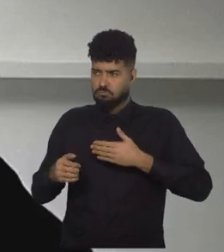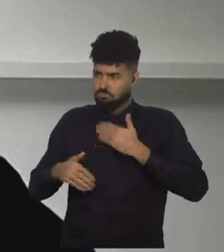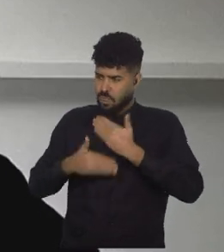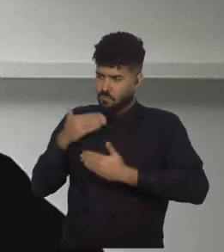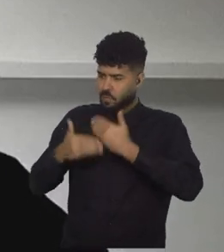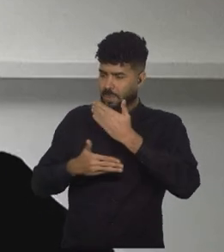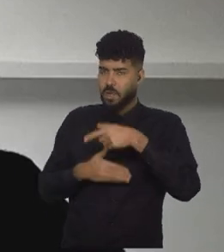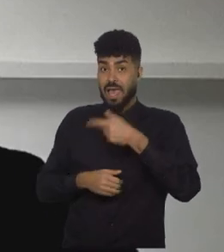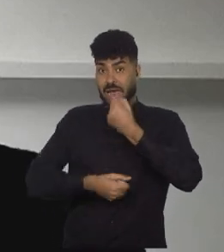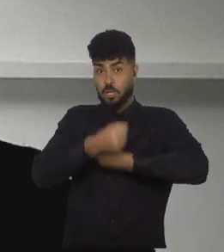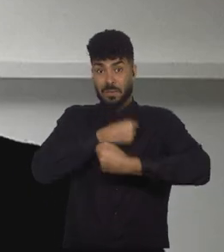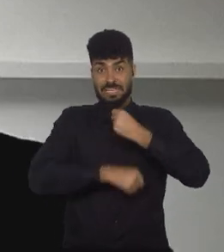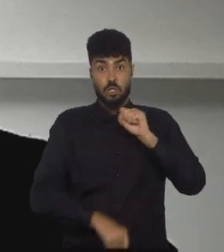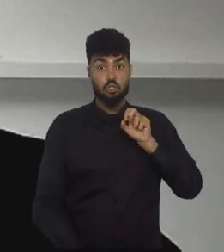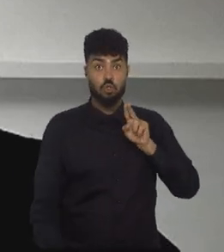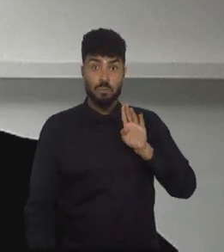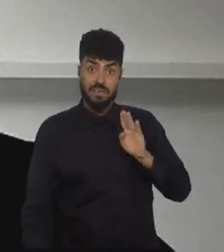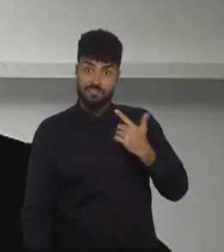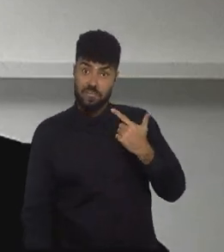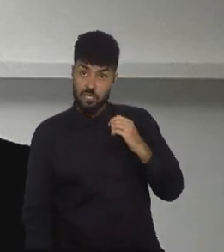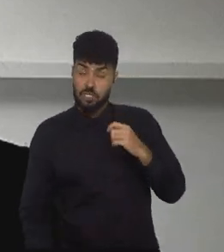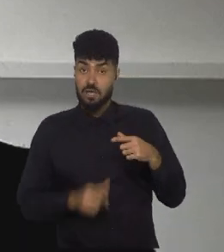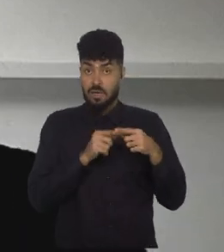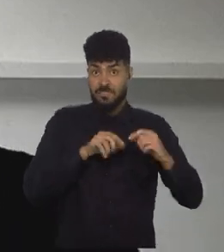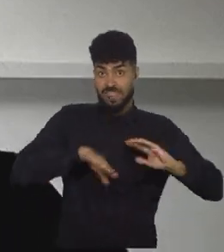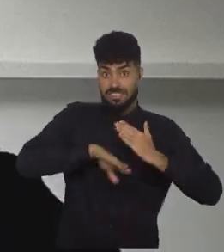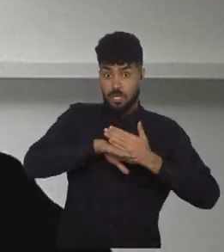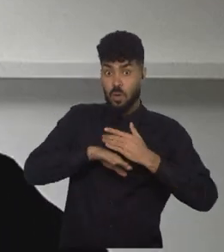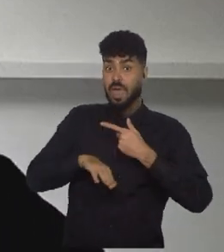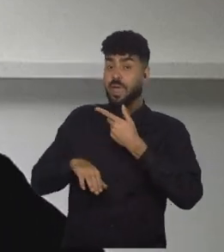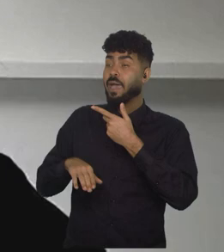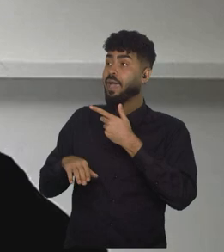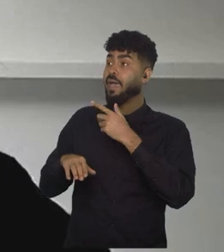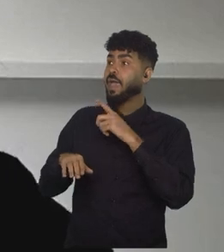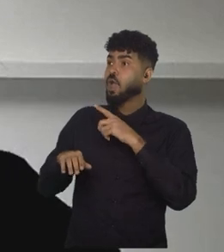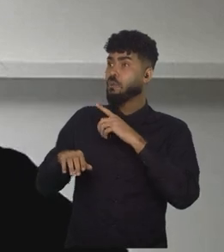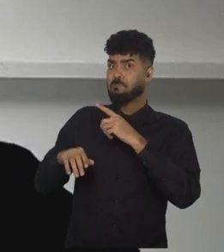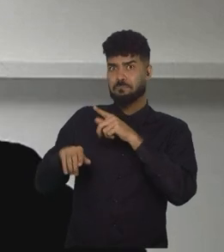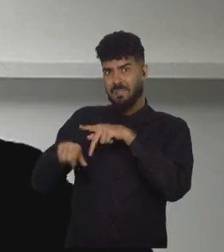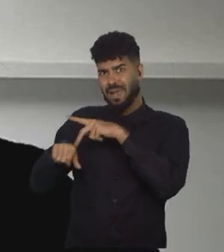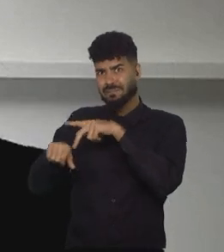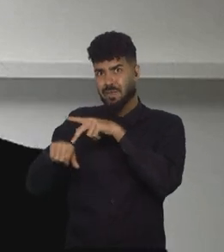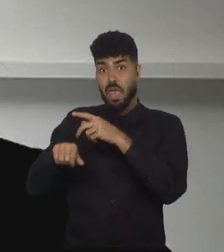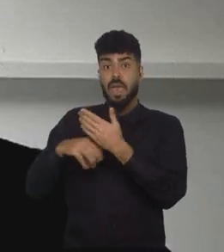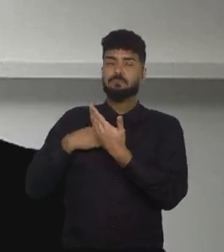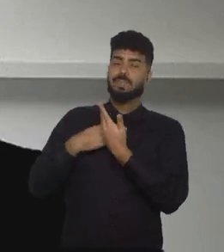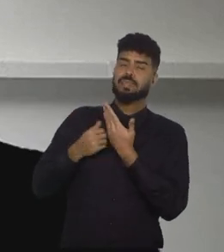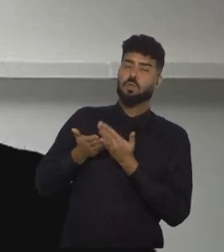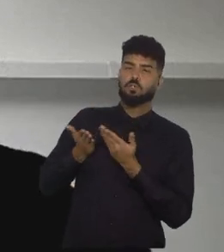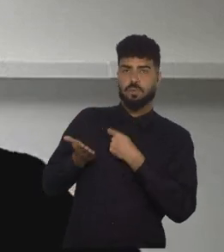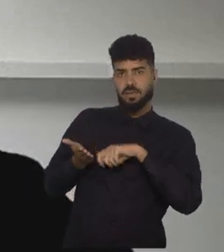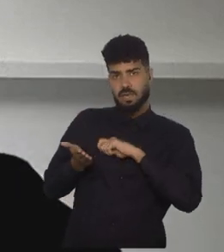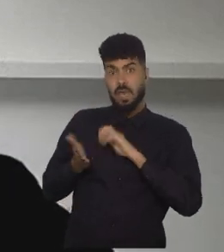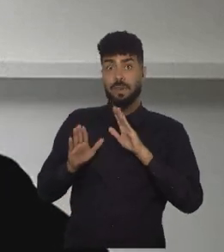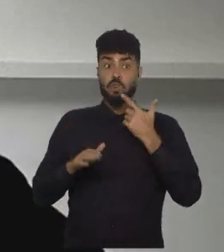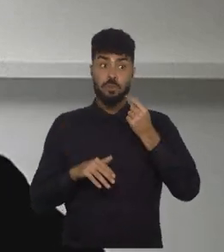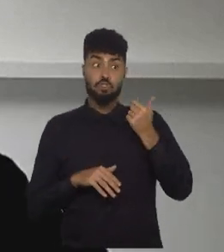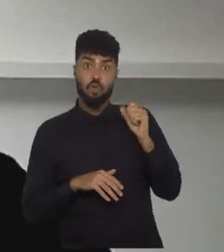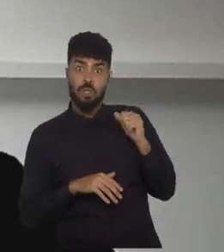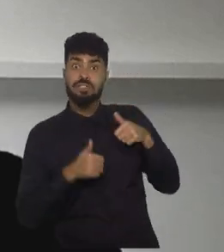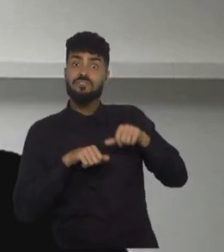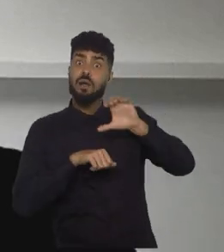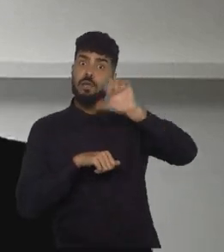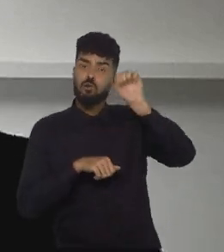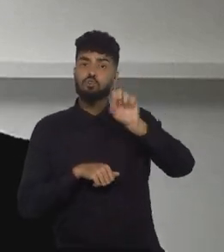Ano passado, no Sub-20, bateu um bisque, né? Perdeu para a Espanha, inclusive, mais em 2018, tinha sido campeão da Copa do Mundo,